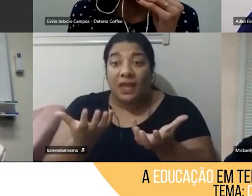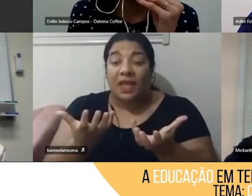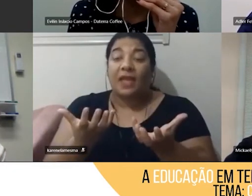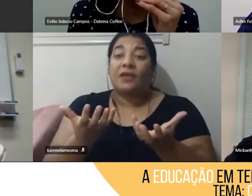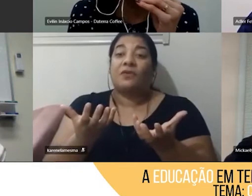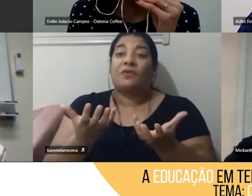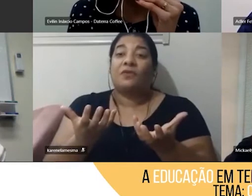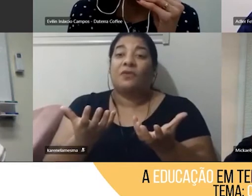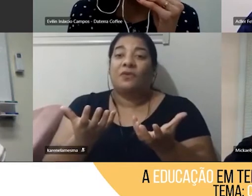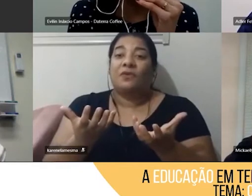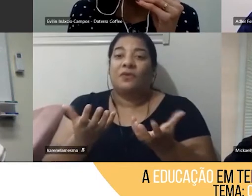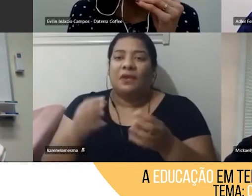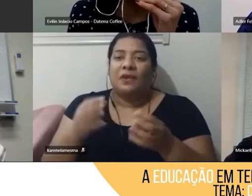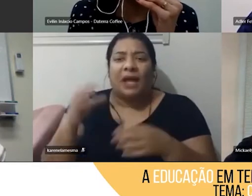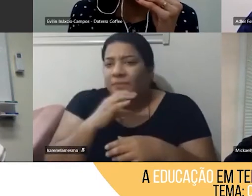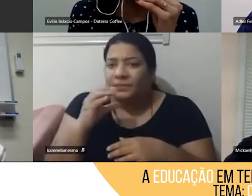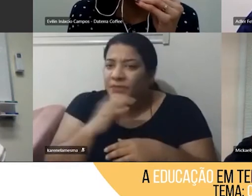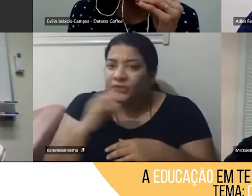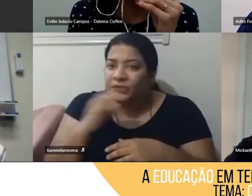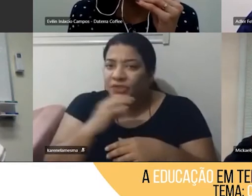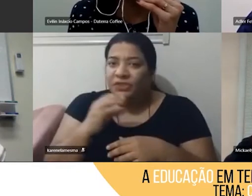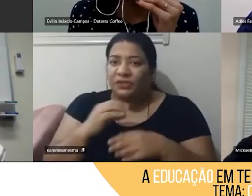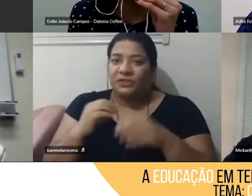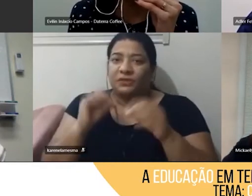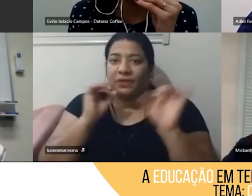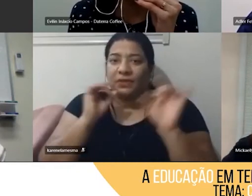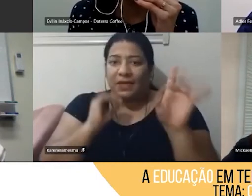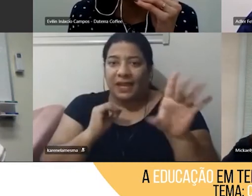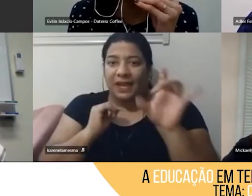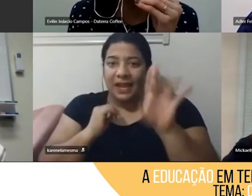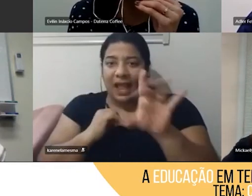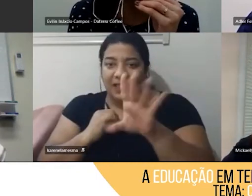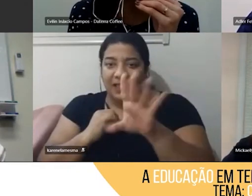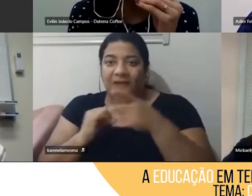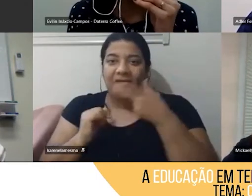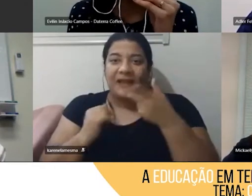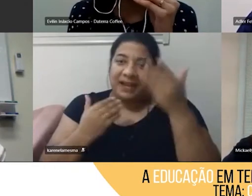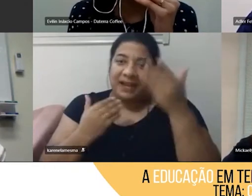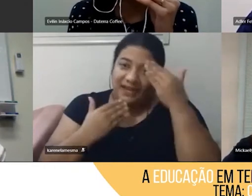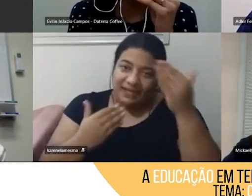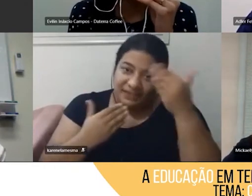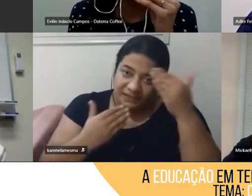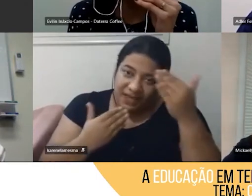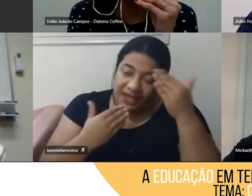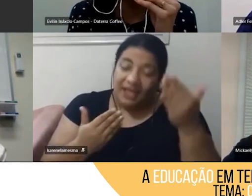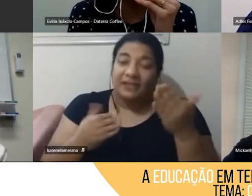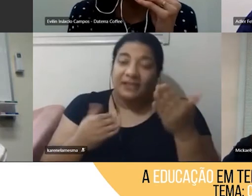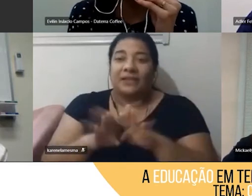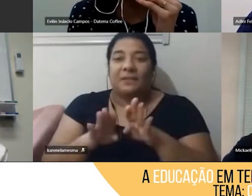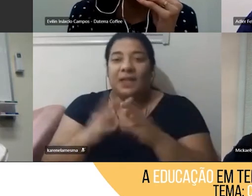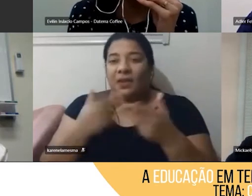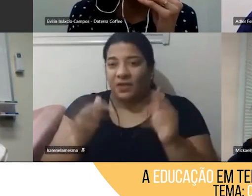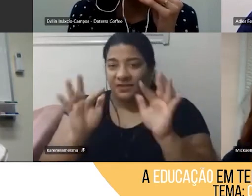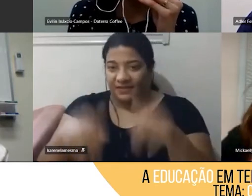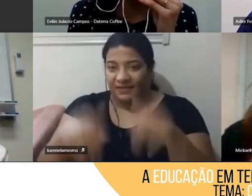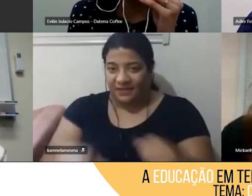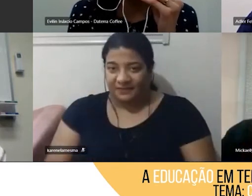minutinhos para que a Cris, o Adler e a Mika façam seus agradecimentos e suas considerações finais.